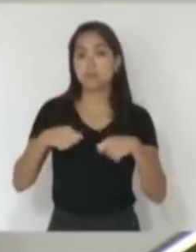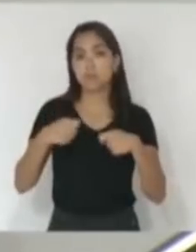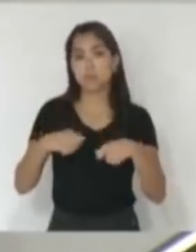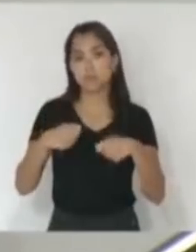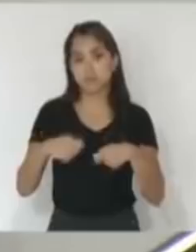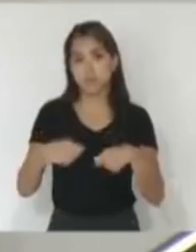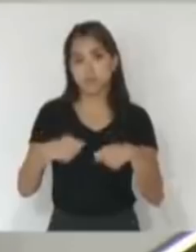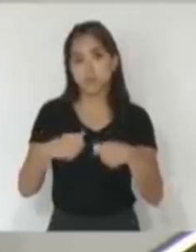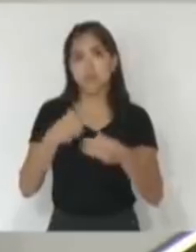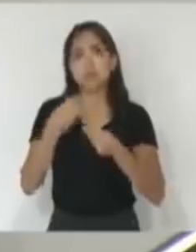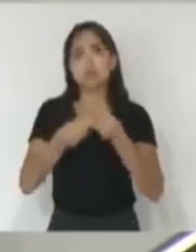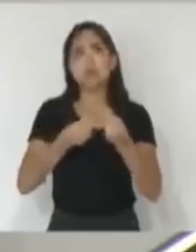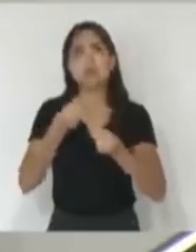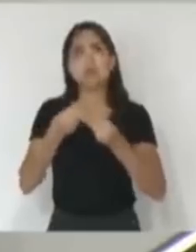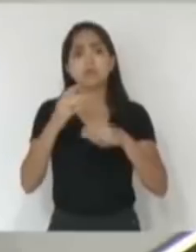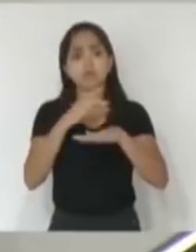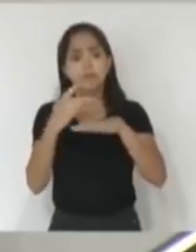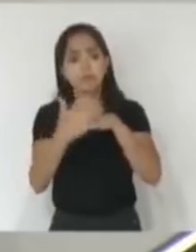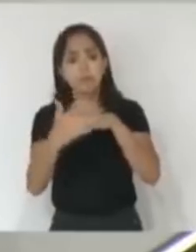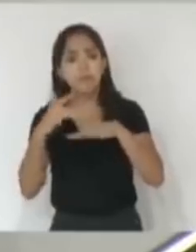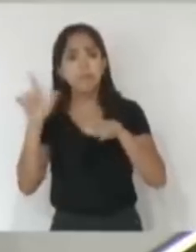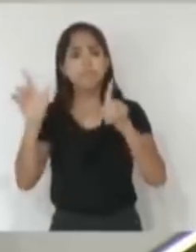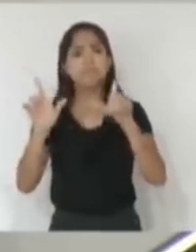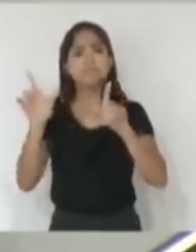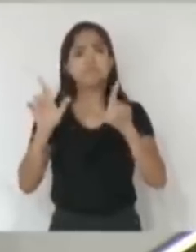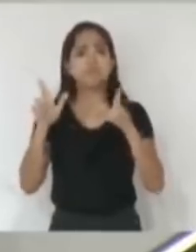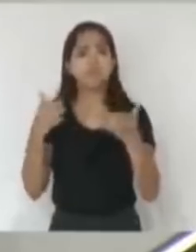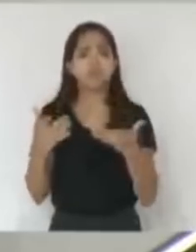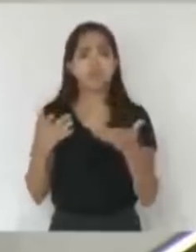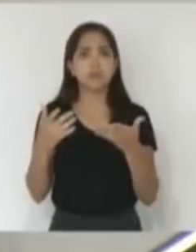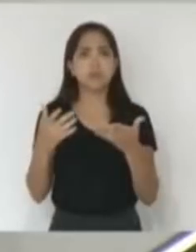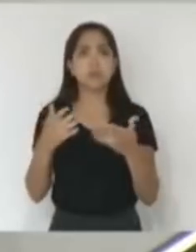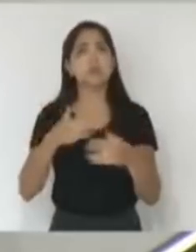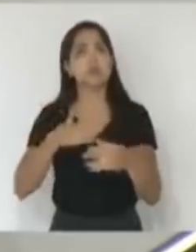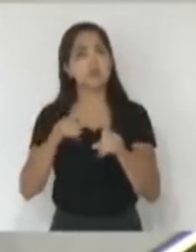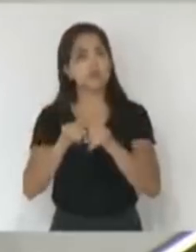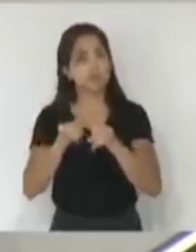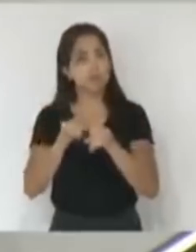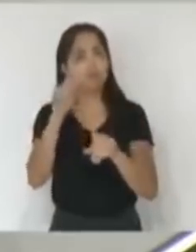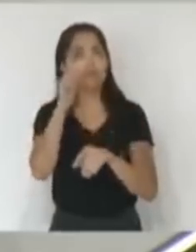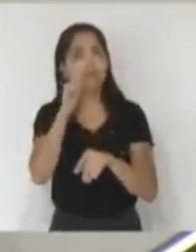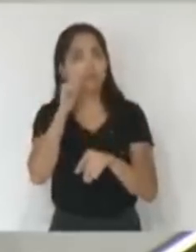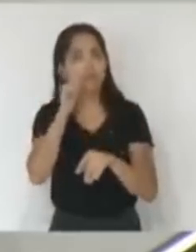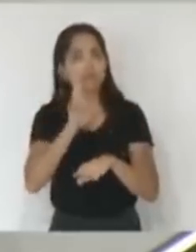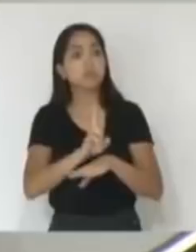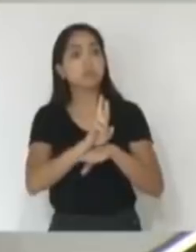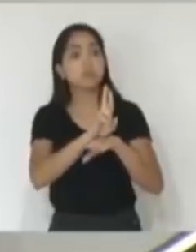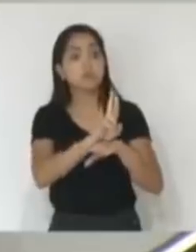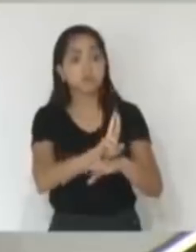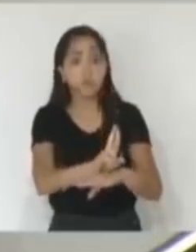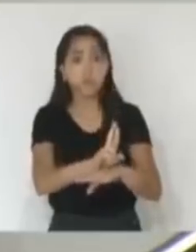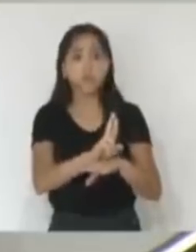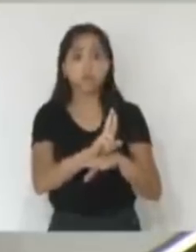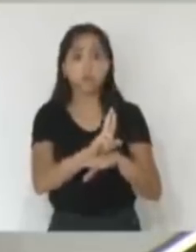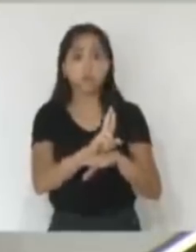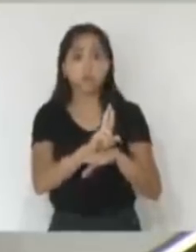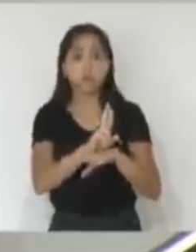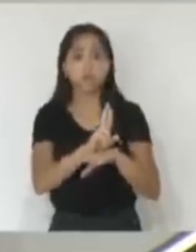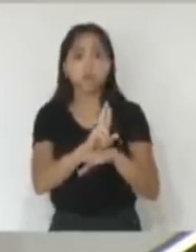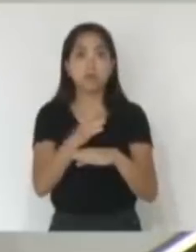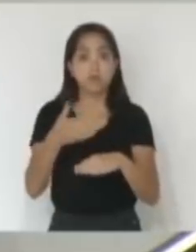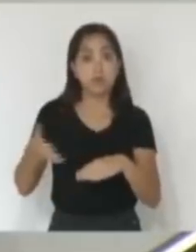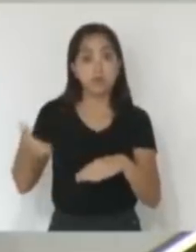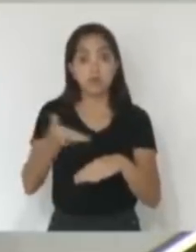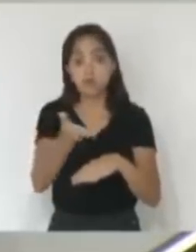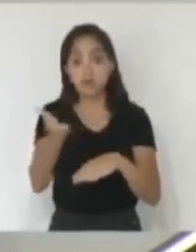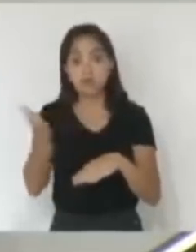quanto à maneira como a mídia tratou esse caso. Também sou mulher e acredito que represento por isso parte das mulheres do nosso